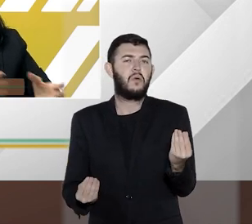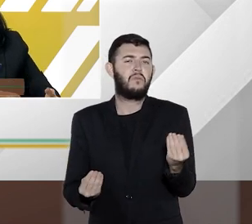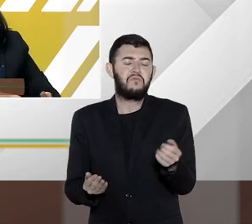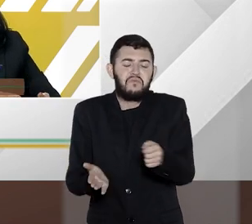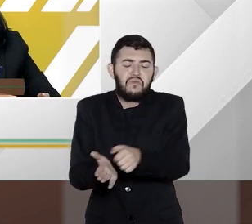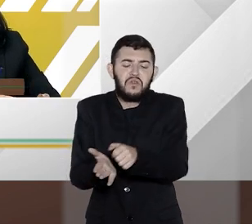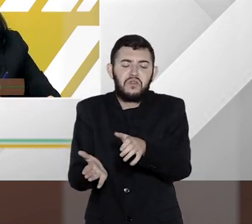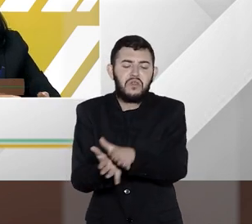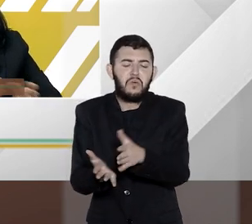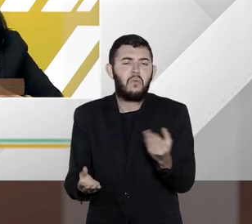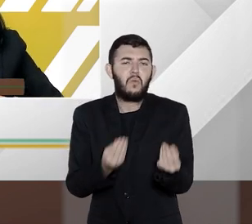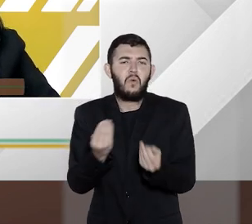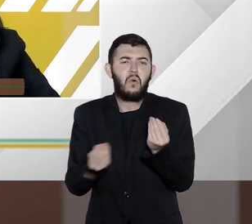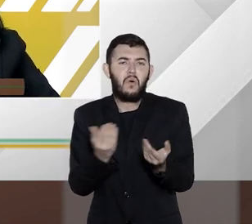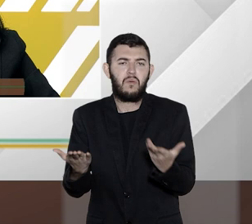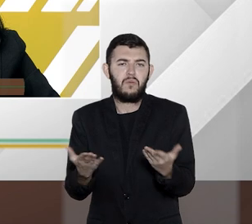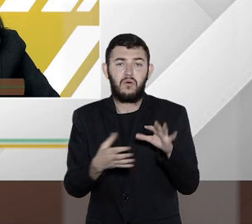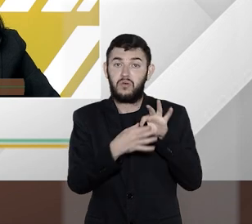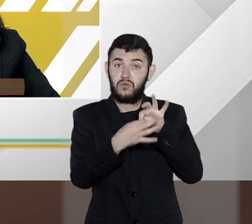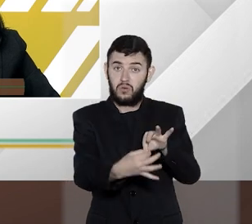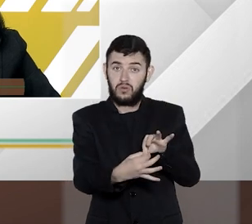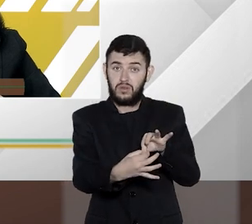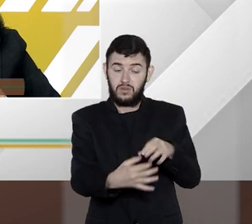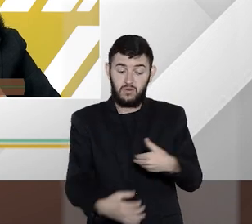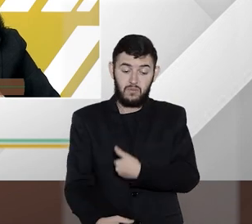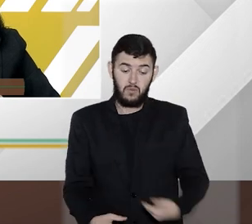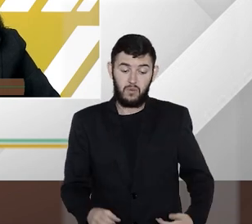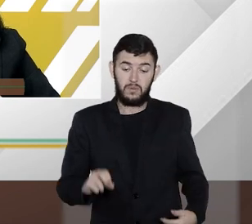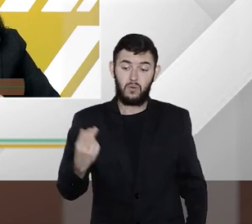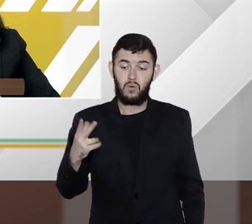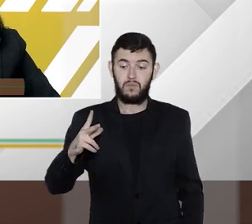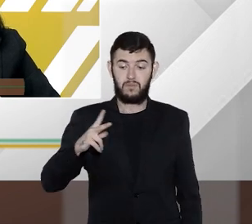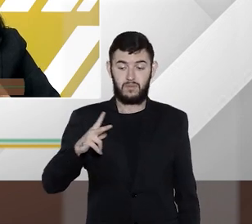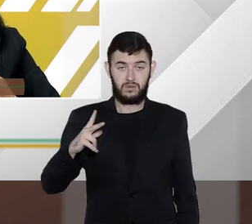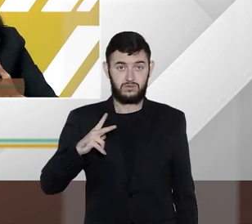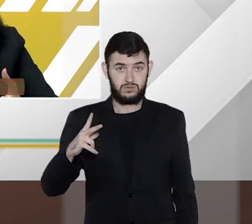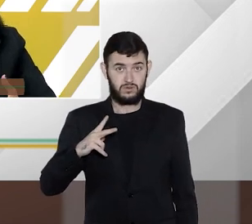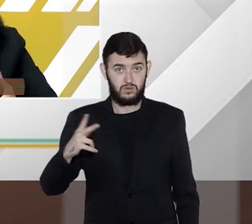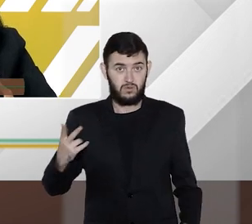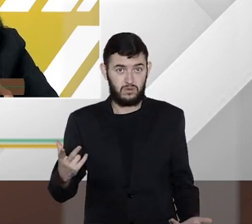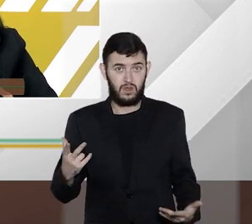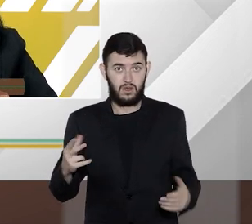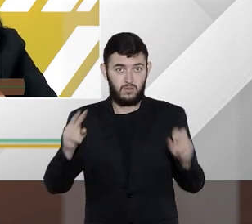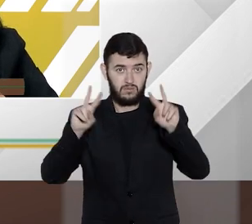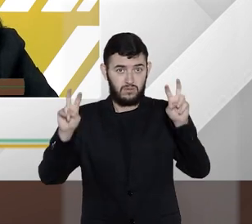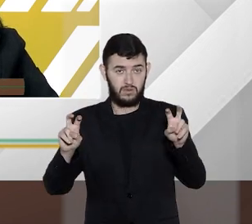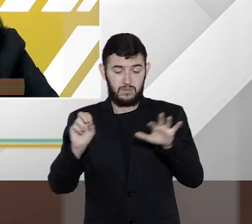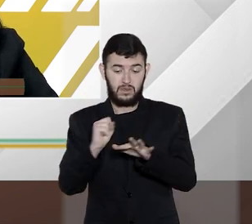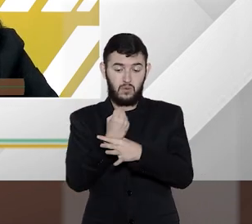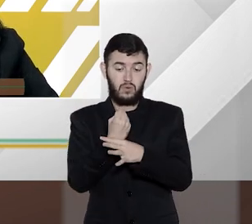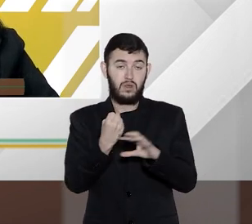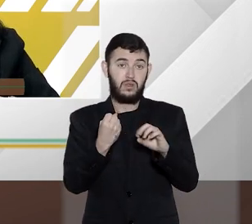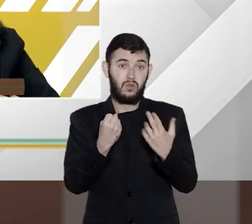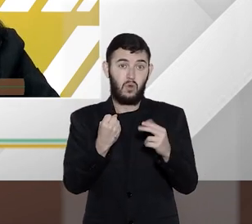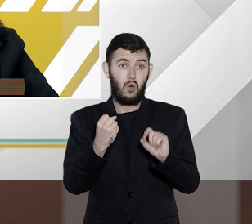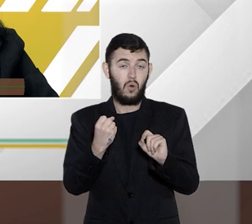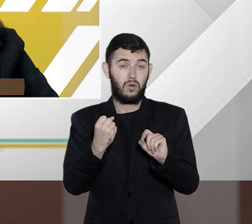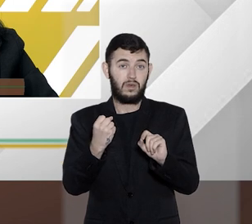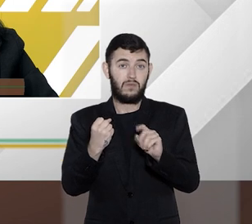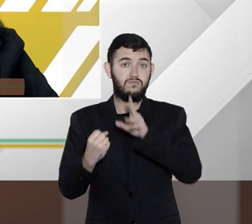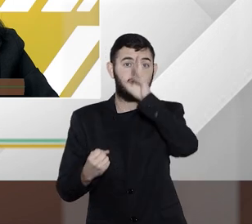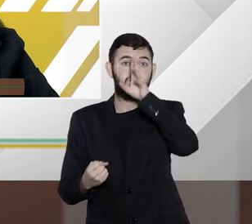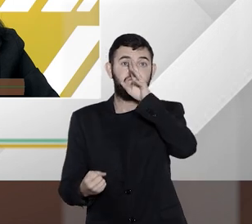aplicado tanto no âmbito público quanto privado em relação à segurança ou a perda da segurança dos dados dos